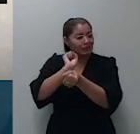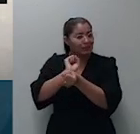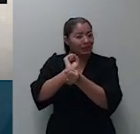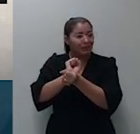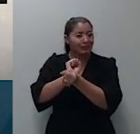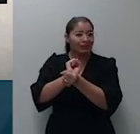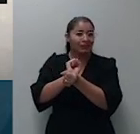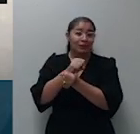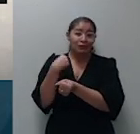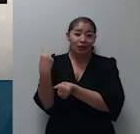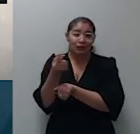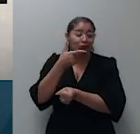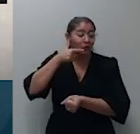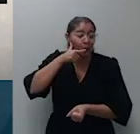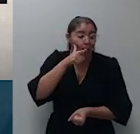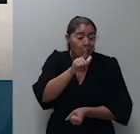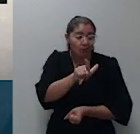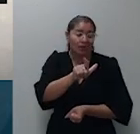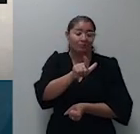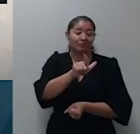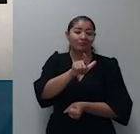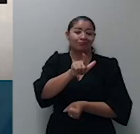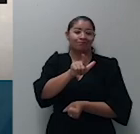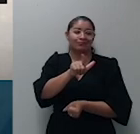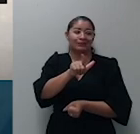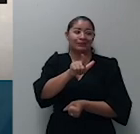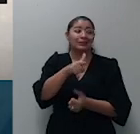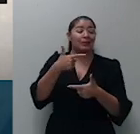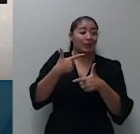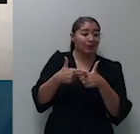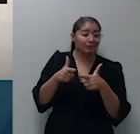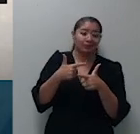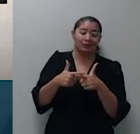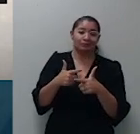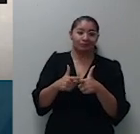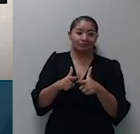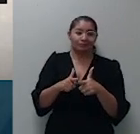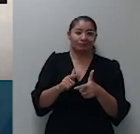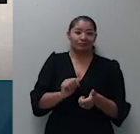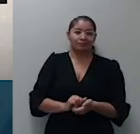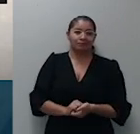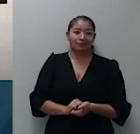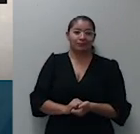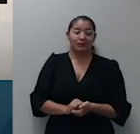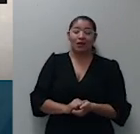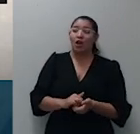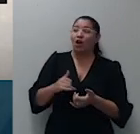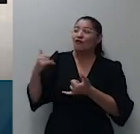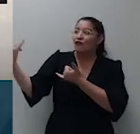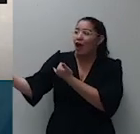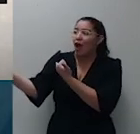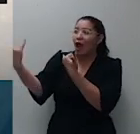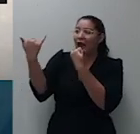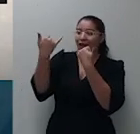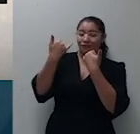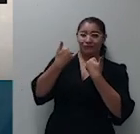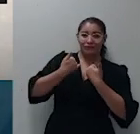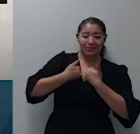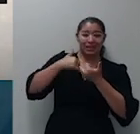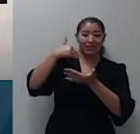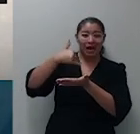solucionar essa questão sem dúvida sem dúvida eu fui informado aqui pela secretaria de que caiu